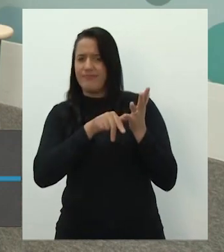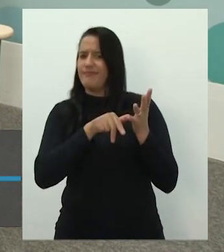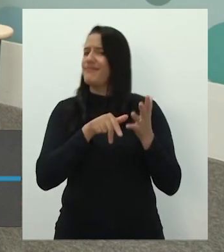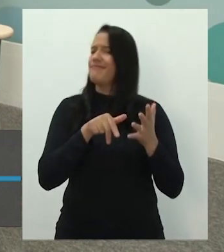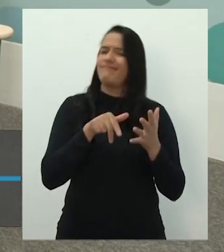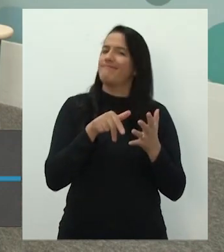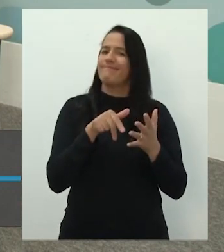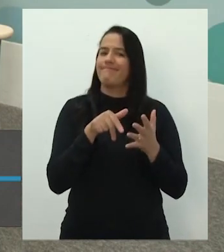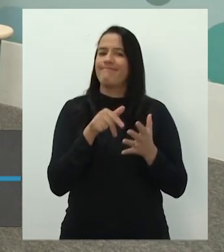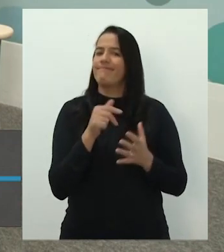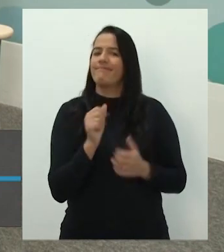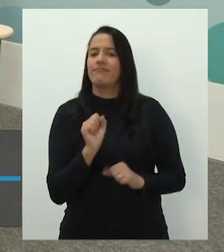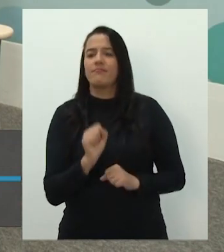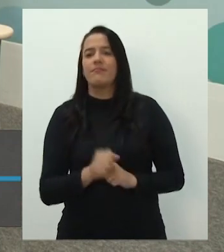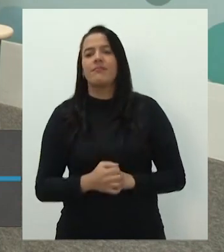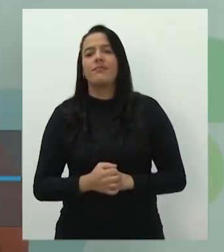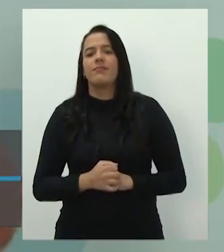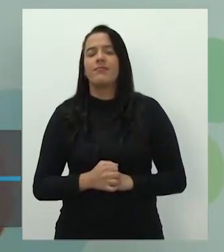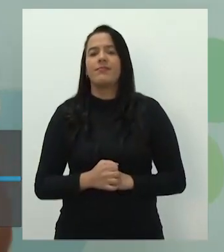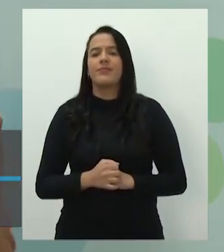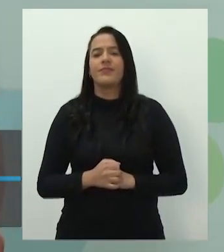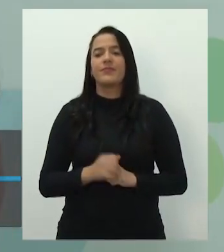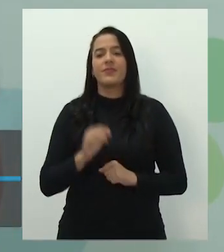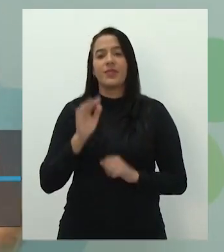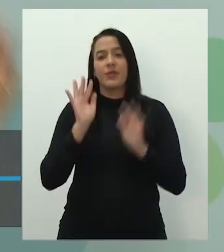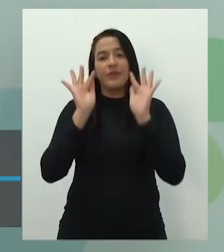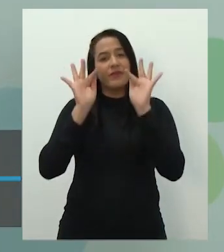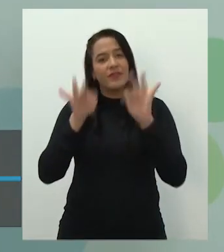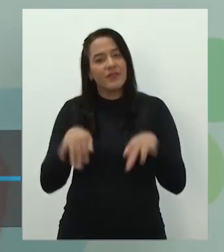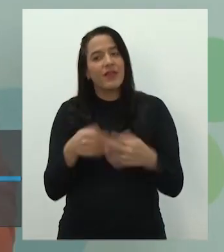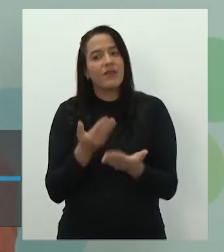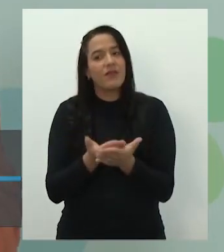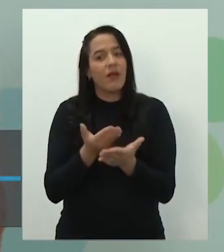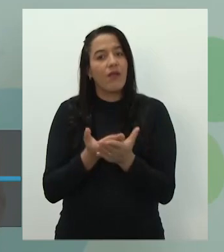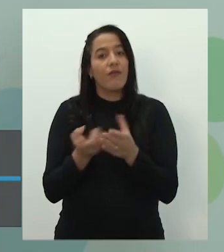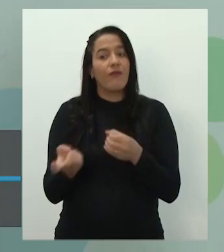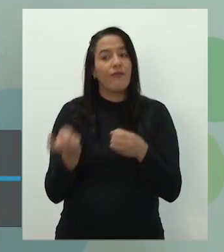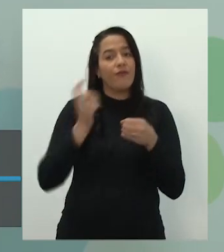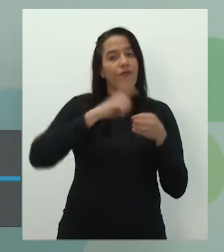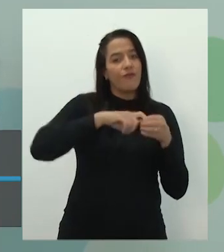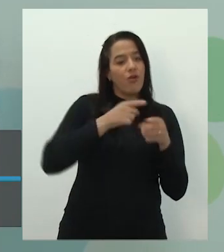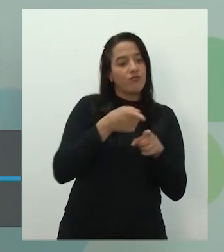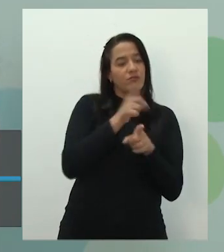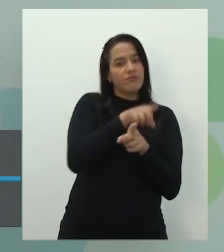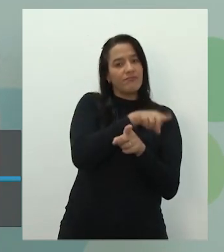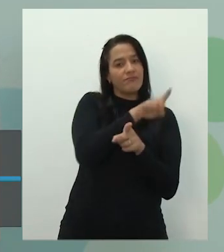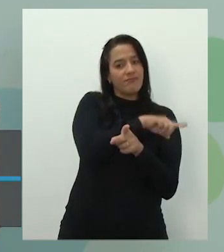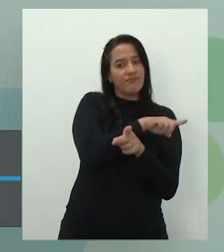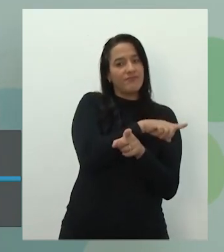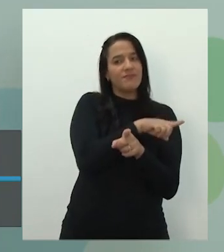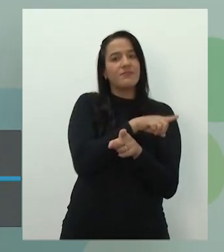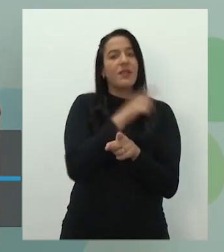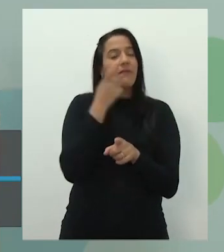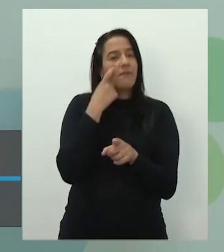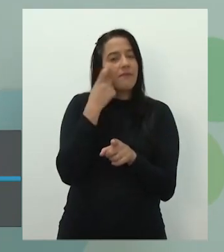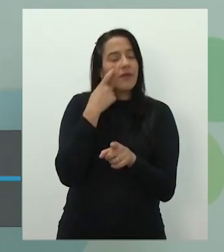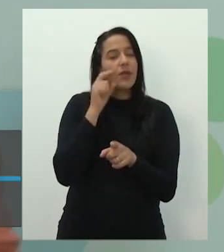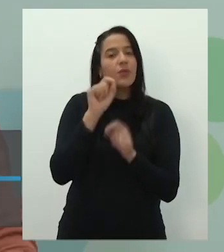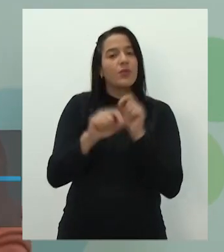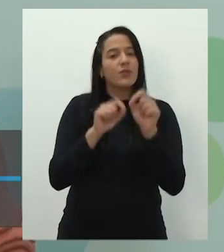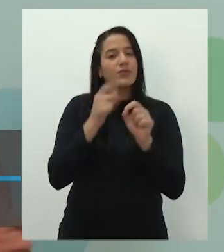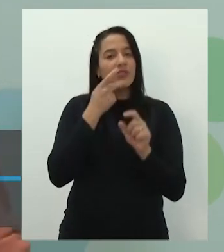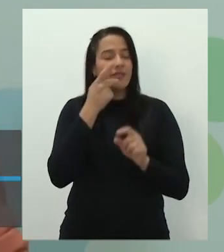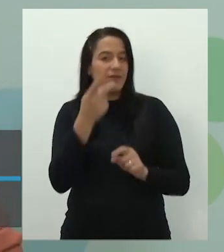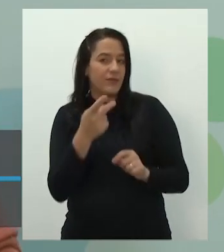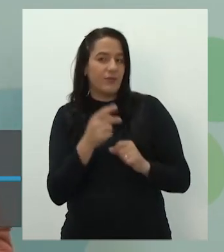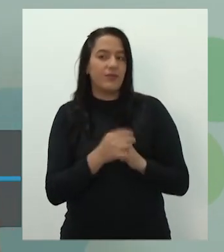Quem é o aluno, Peter? O Peter. Peter, no final da aula, tenta voltar no chat para ver se você vê o que você falou,